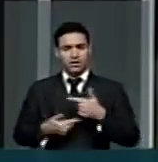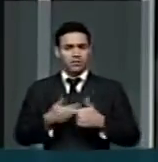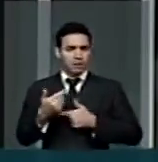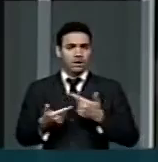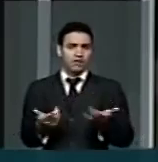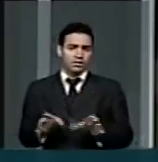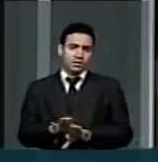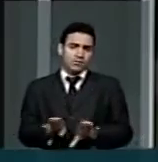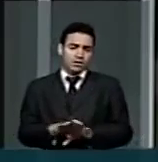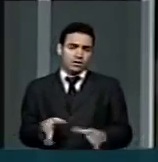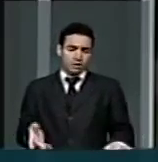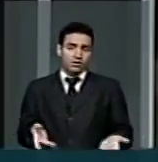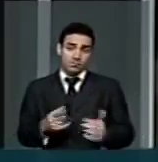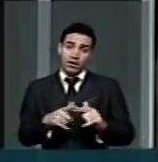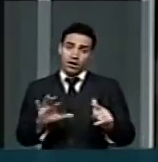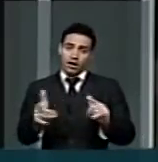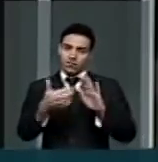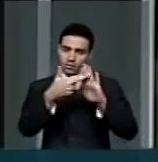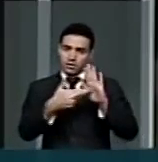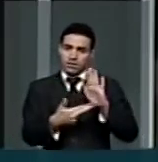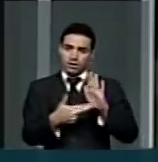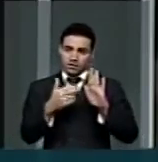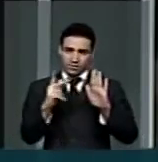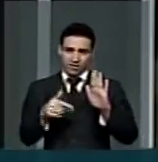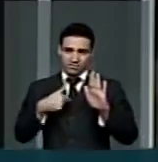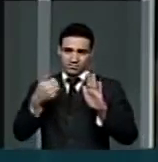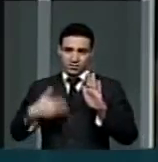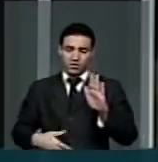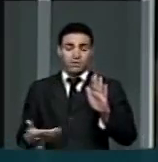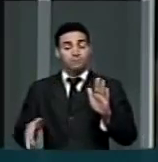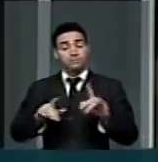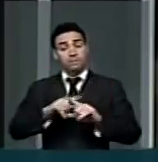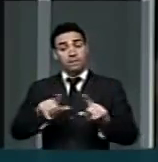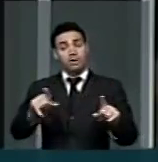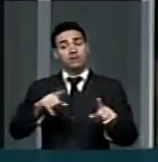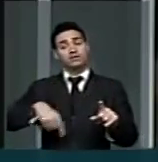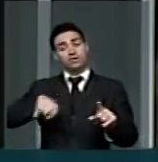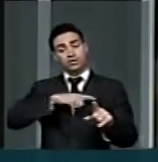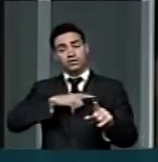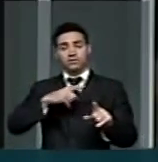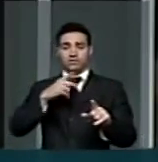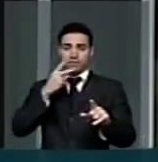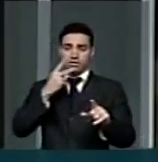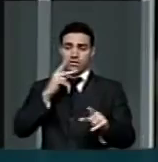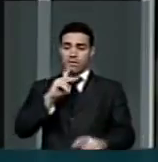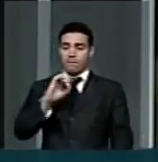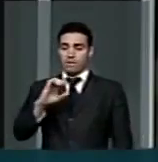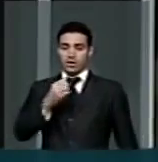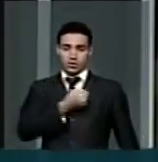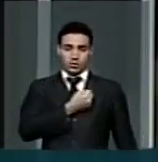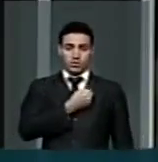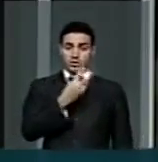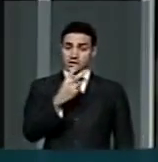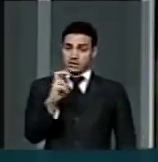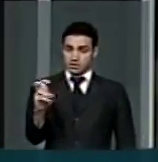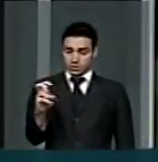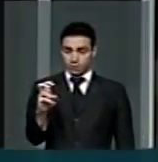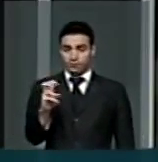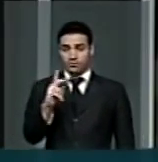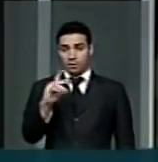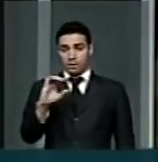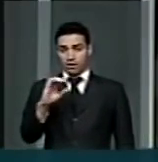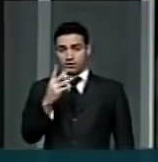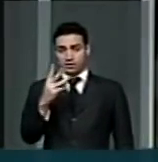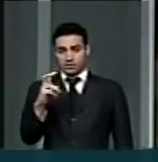essas condicionantes que eu aqui citei. Por isso nós reforçamos a PEC 35 como um dos